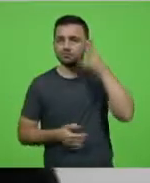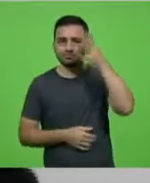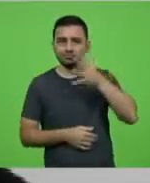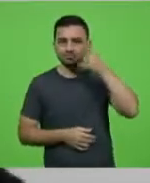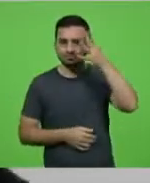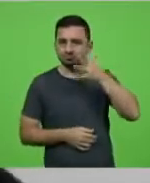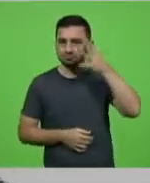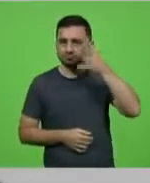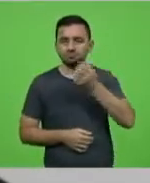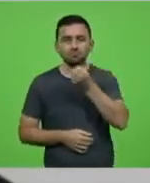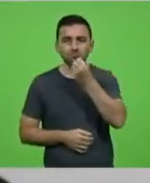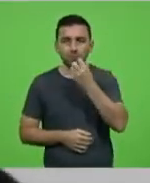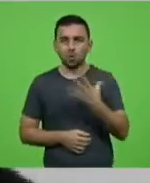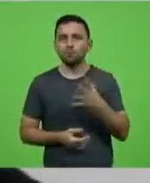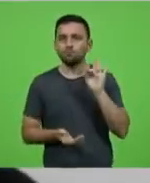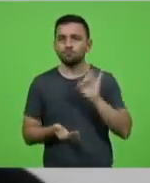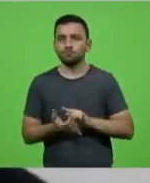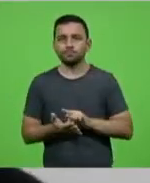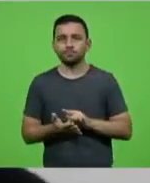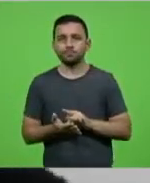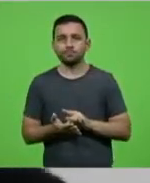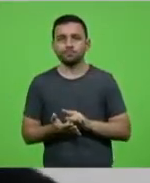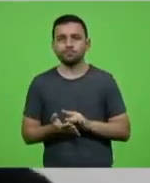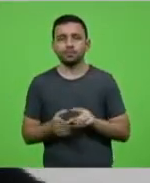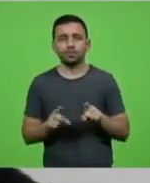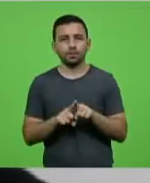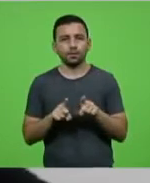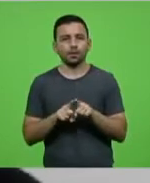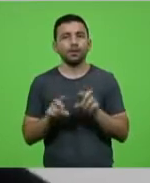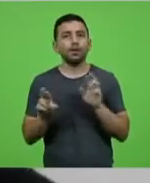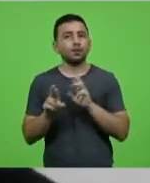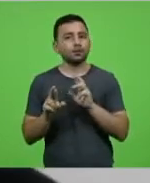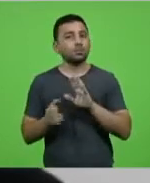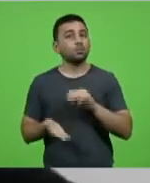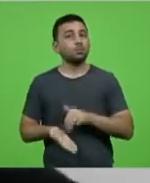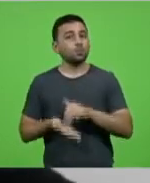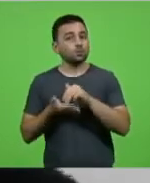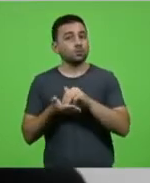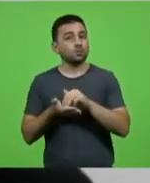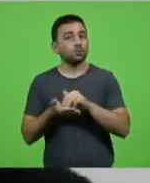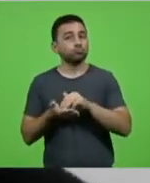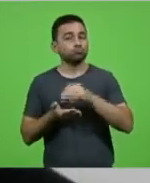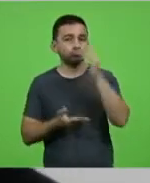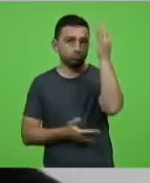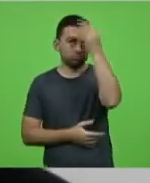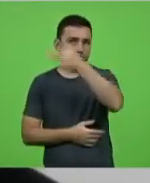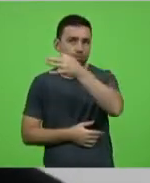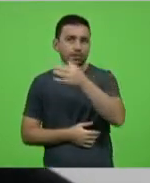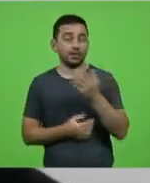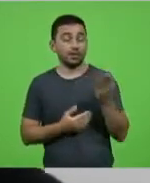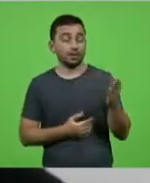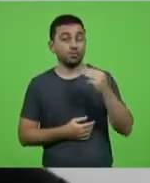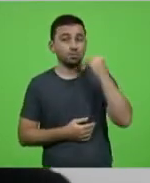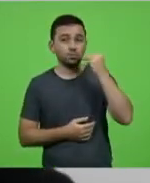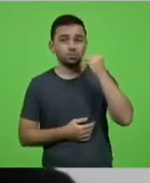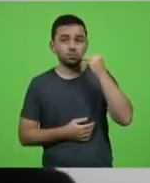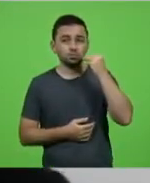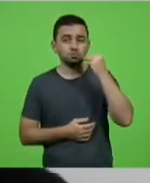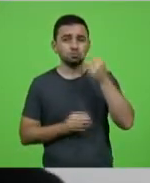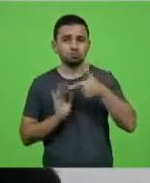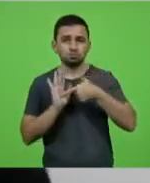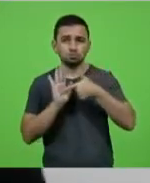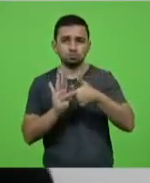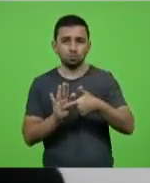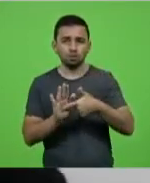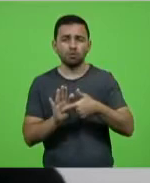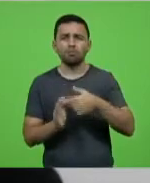discurso, é isso mesmo. Em relação a essa moção, deputado Fabiano, que o deputado Márcio apresentou, muito